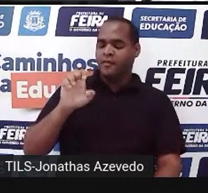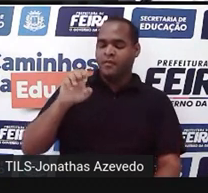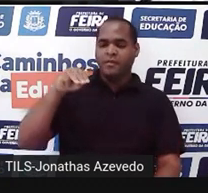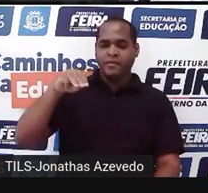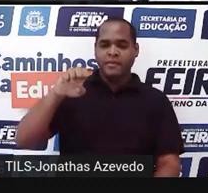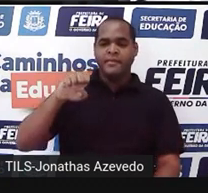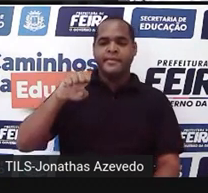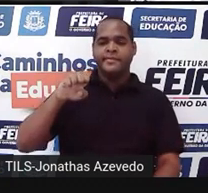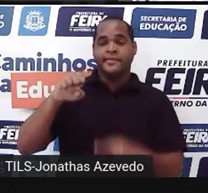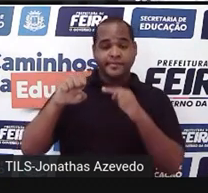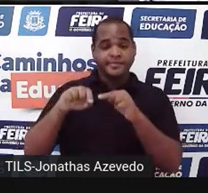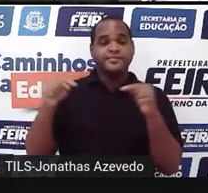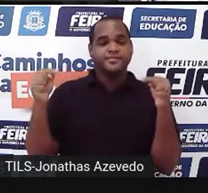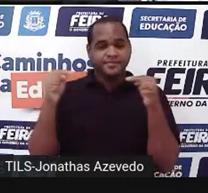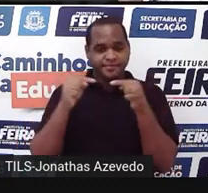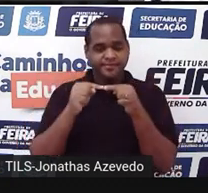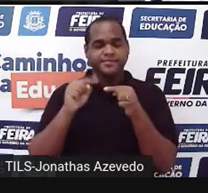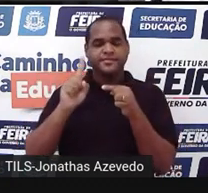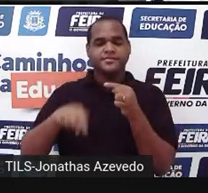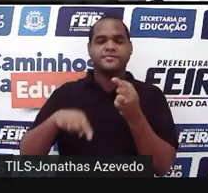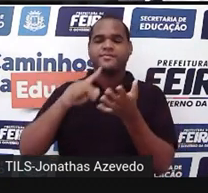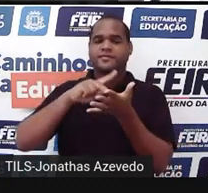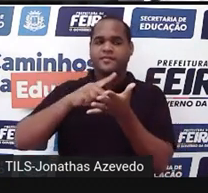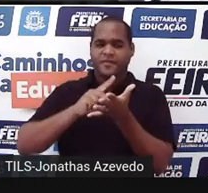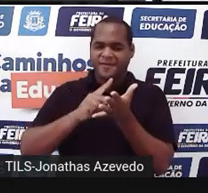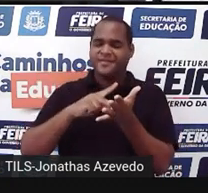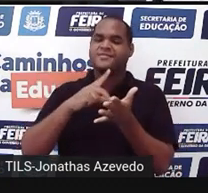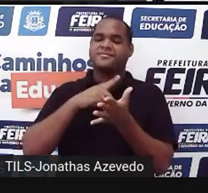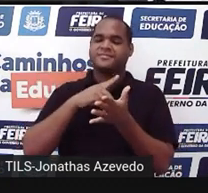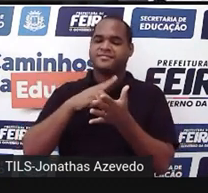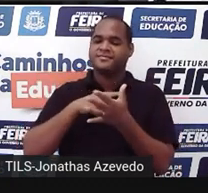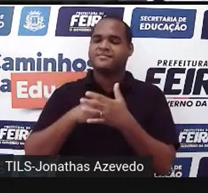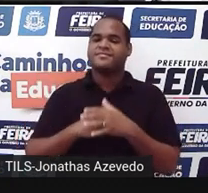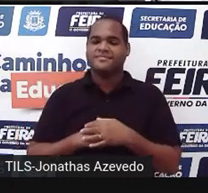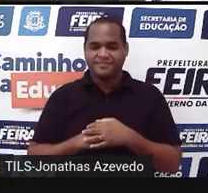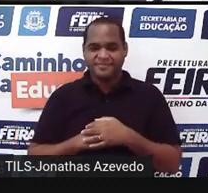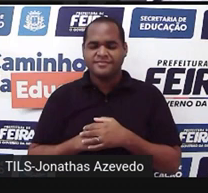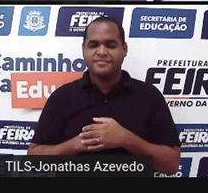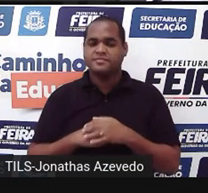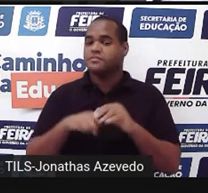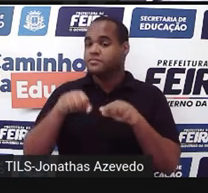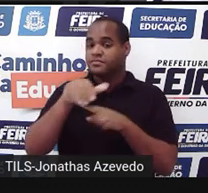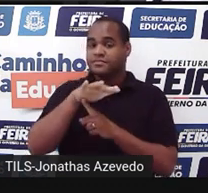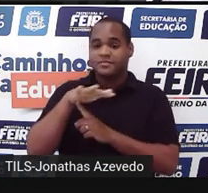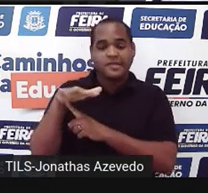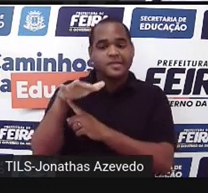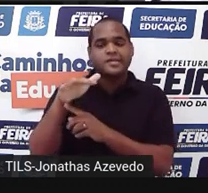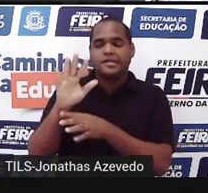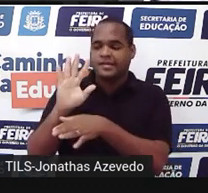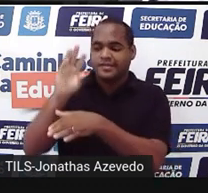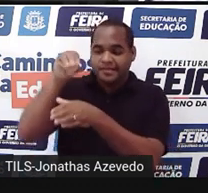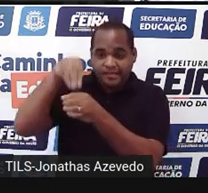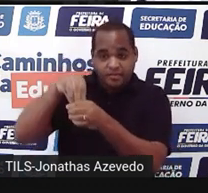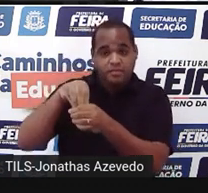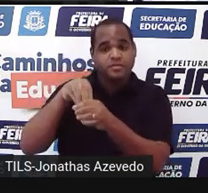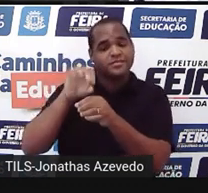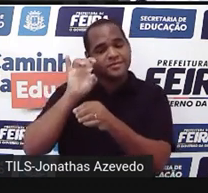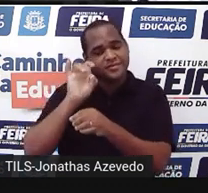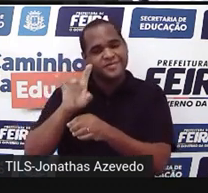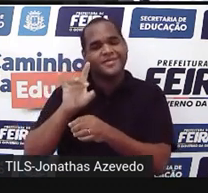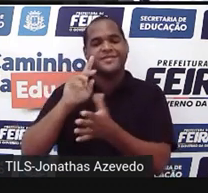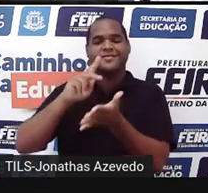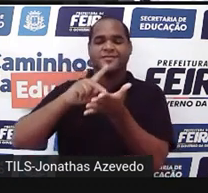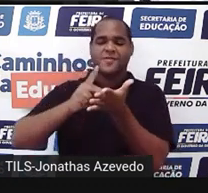aplica a sólidos geométricos. Só se mede espaço interno em sólidos